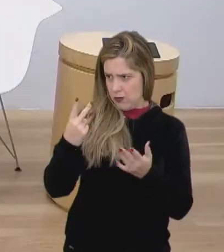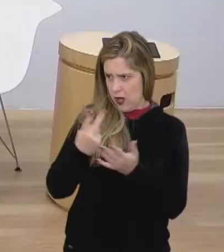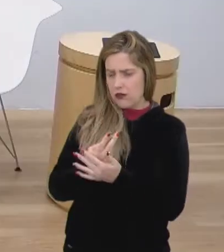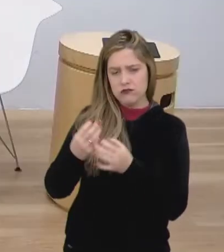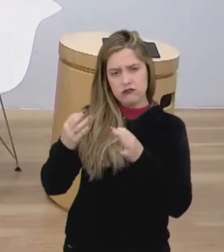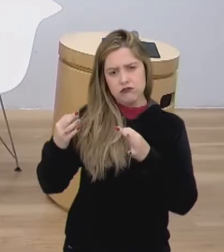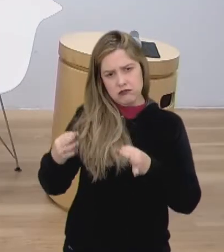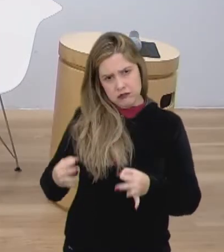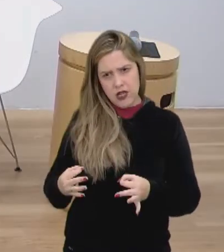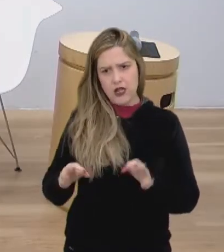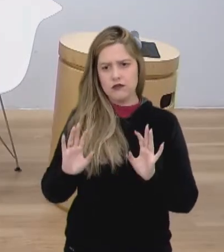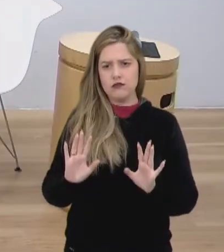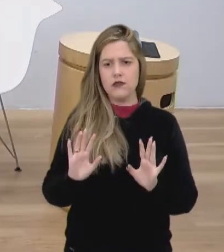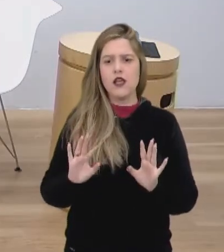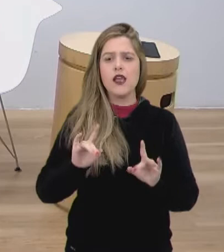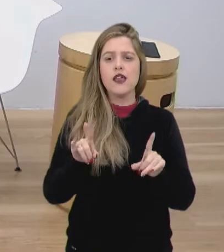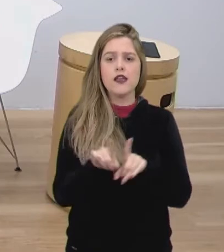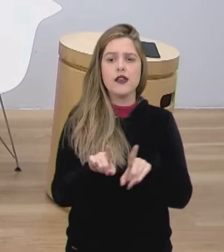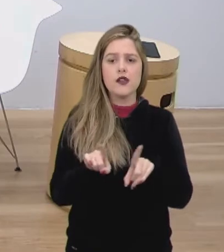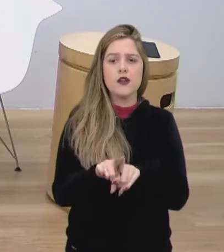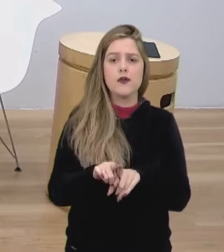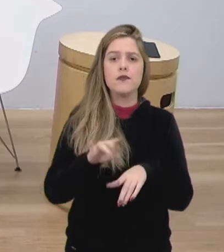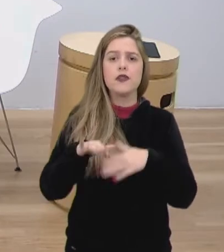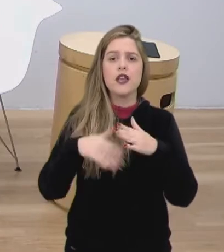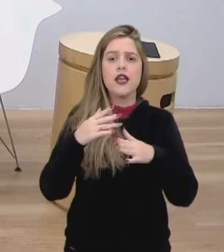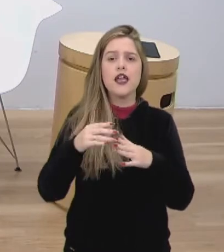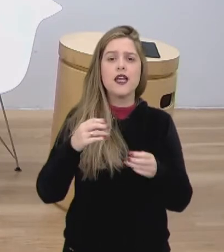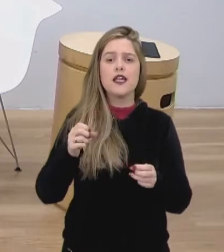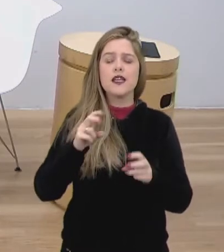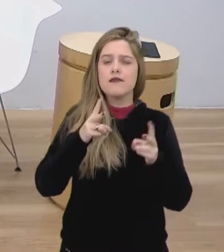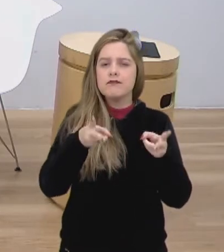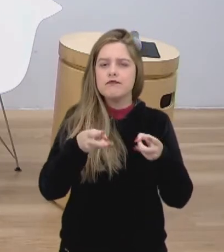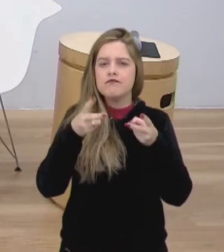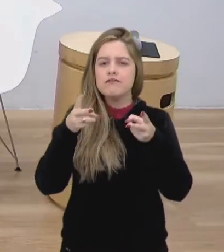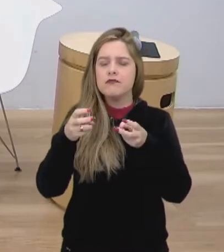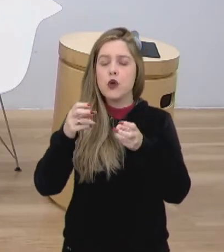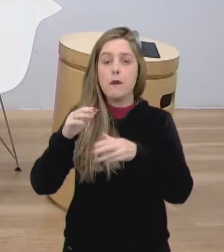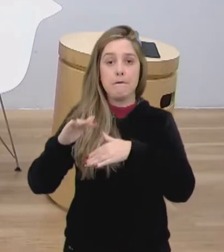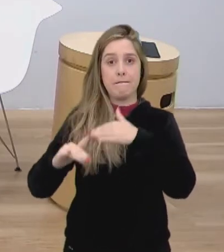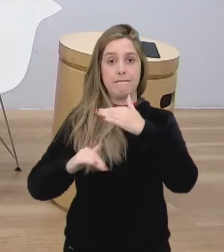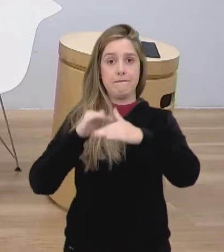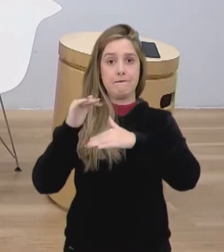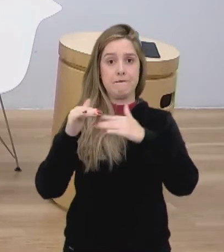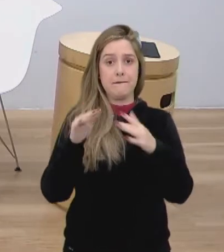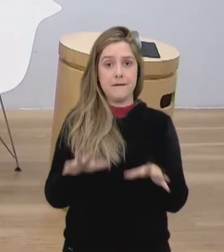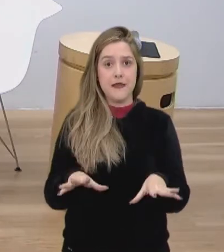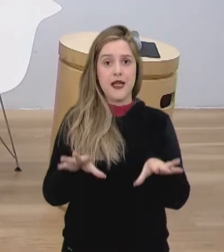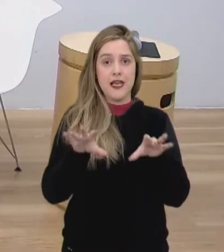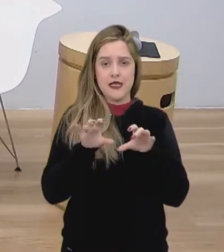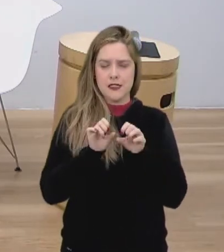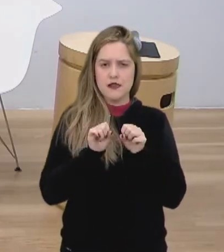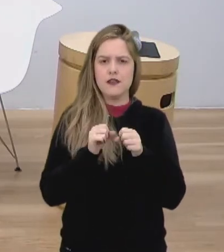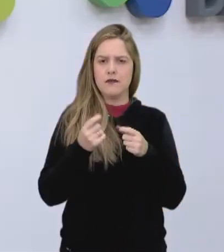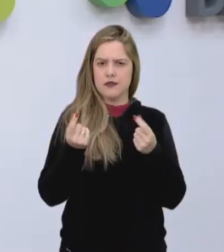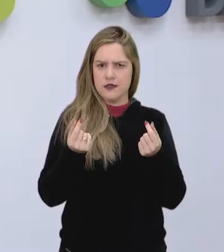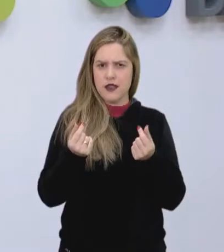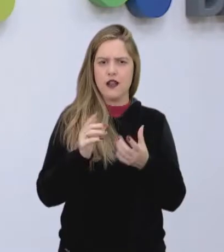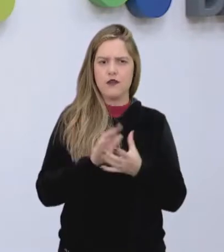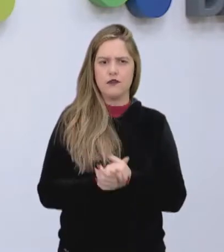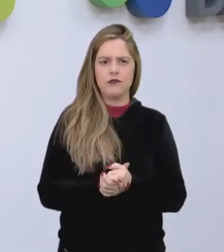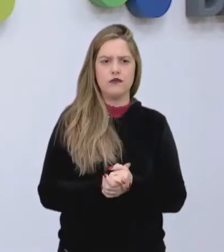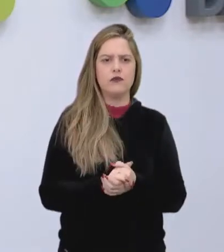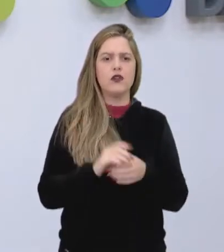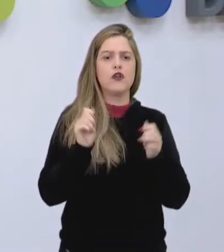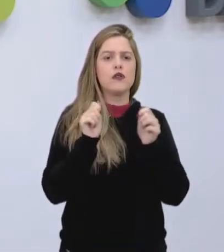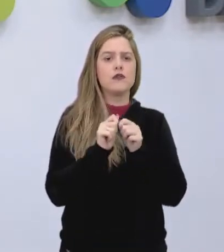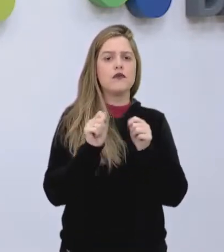pessoas trabalham e são explorados nesse exercício produtivo e recebem em troca salário. É. E